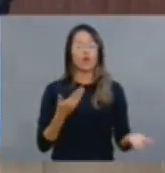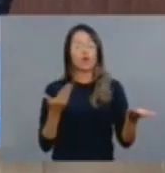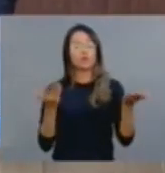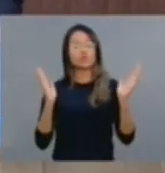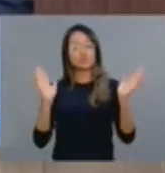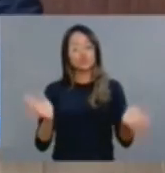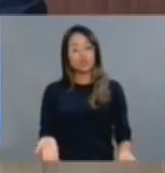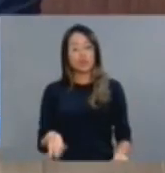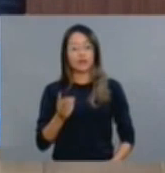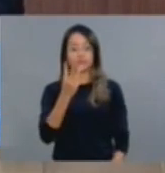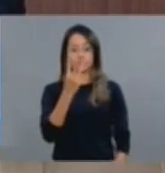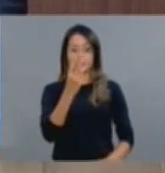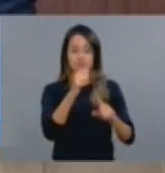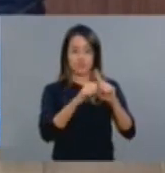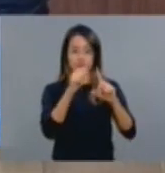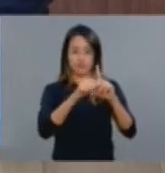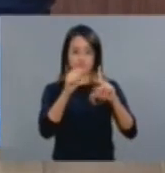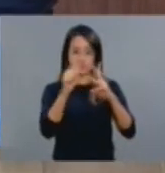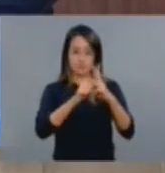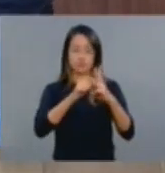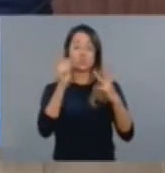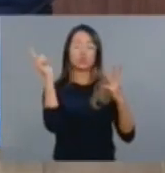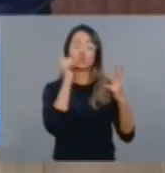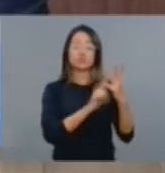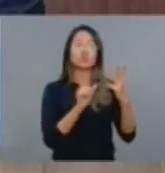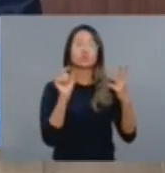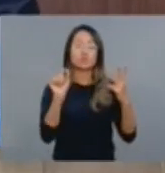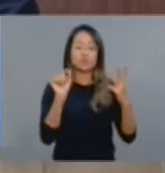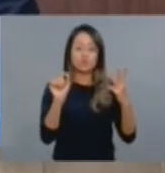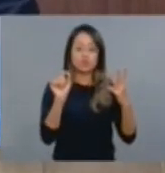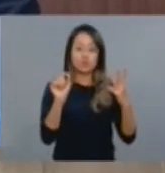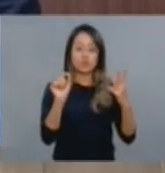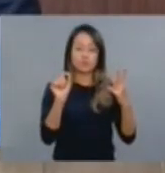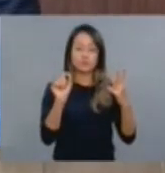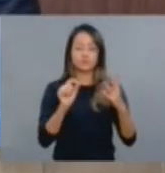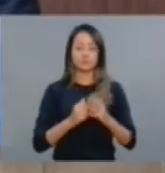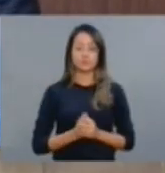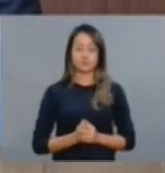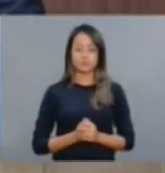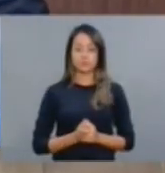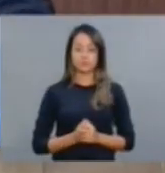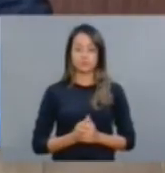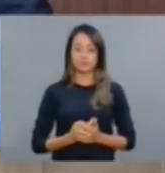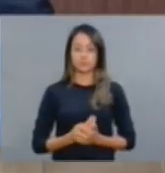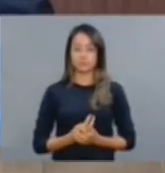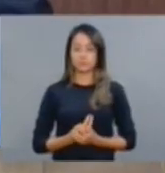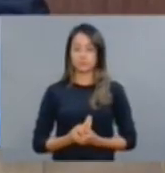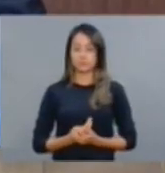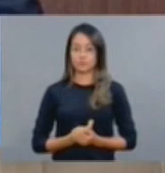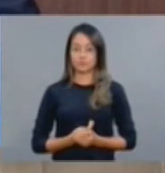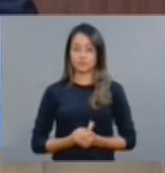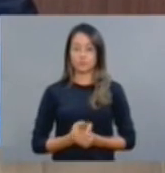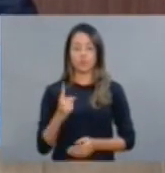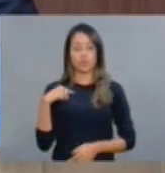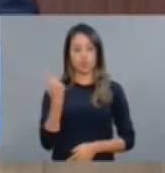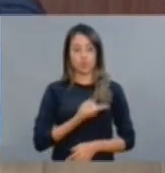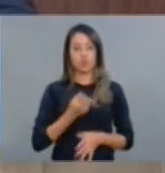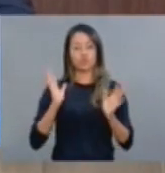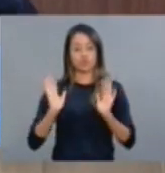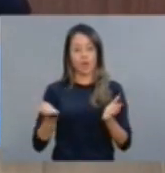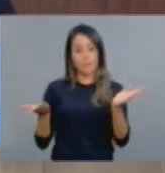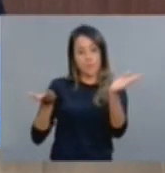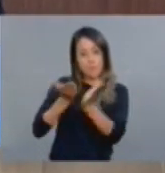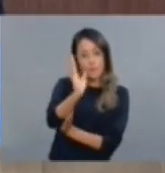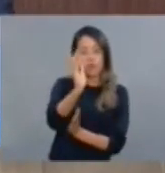três meses aproximadamente, V. Exª deve ser recordado, deputado Roberto Mesquita, que nós aqui aprovamos um